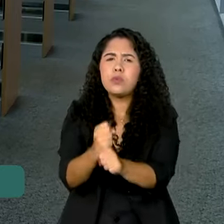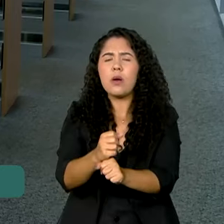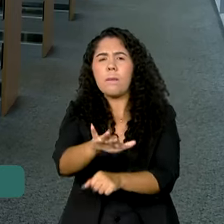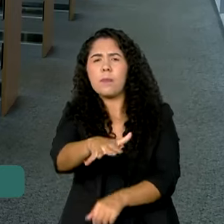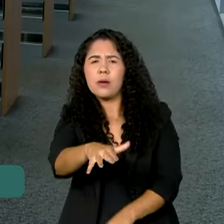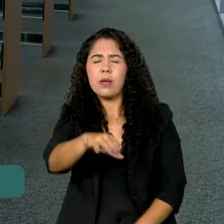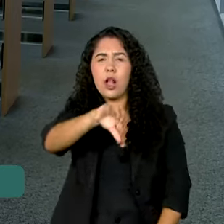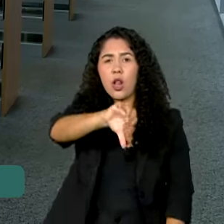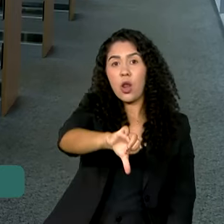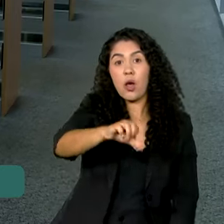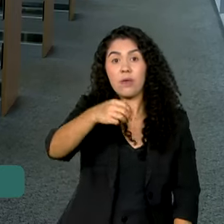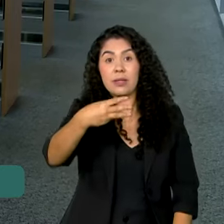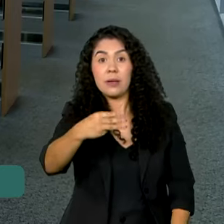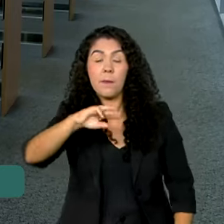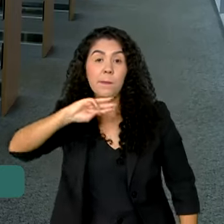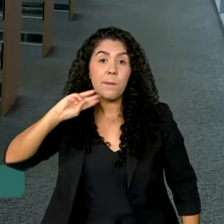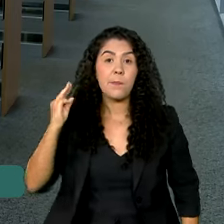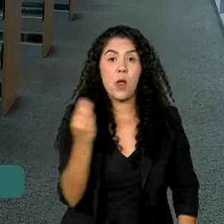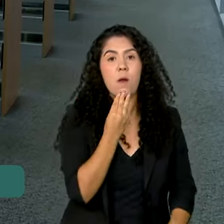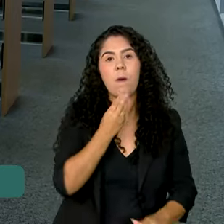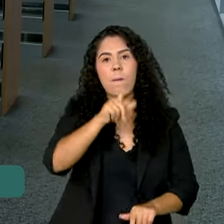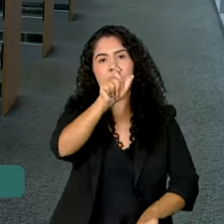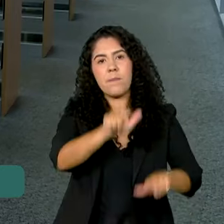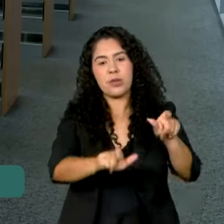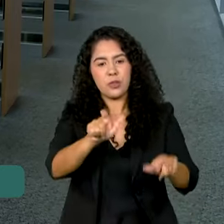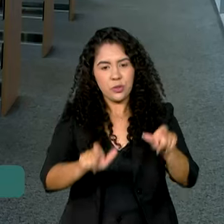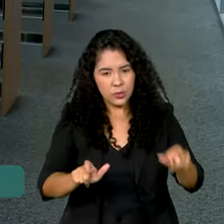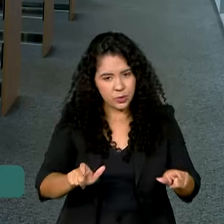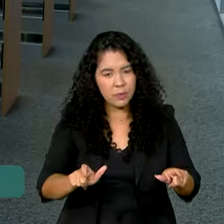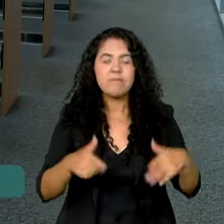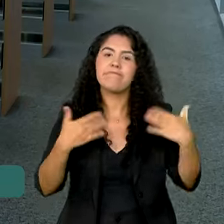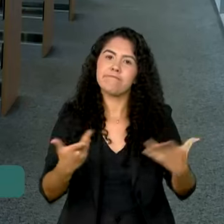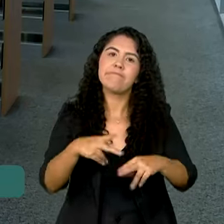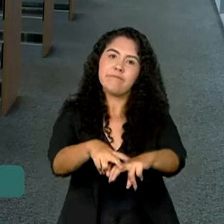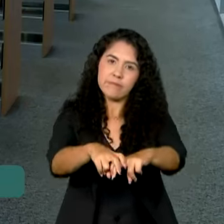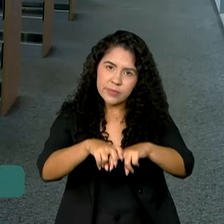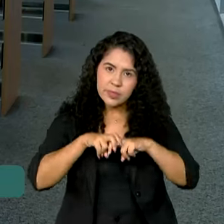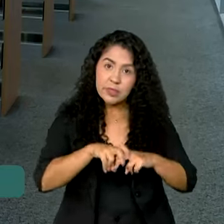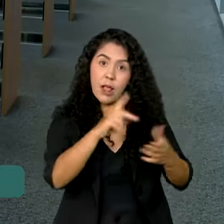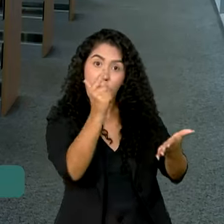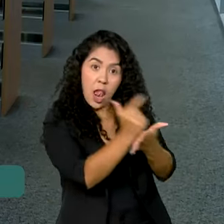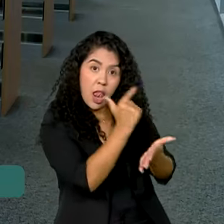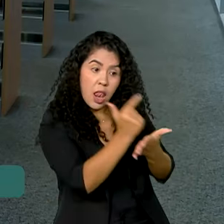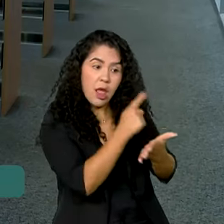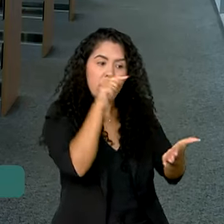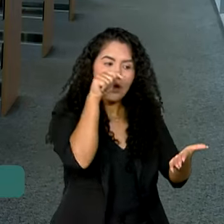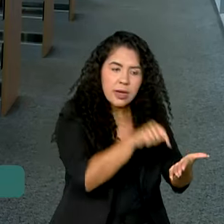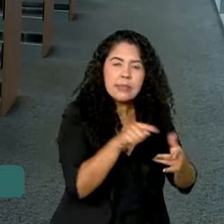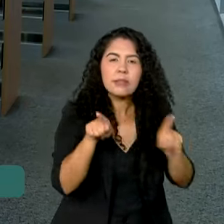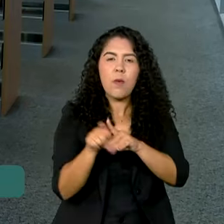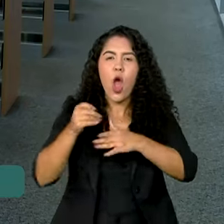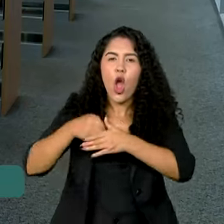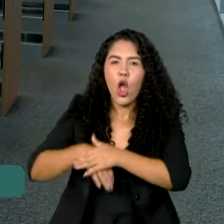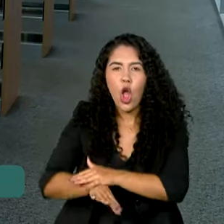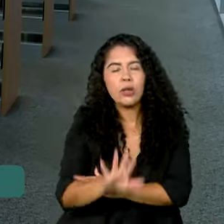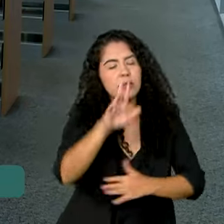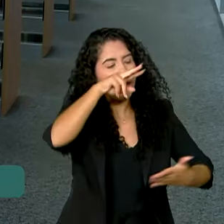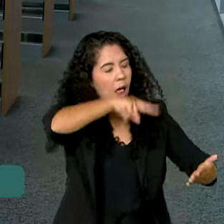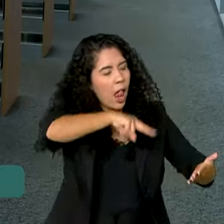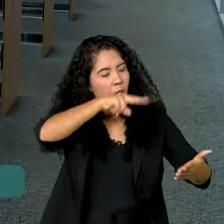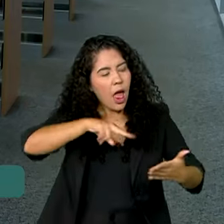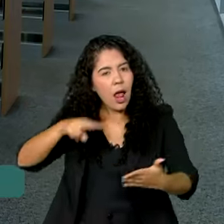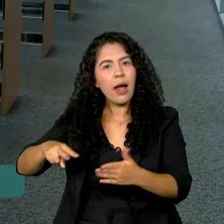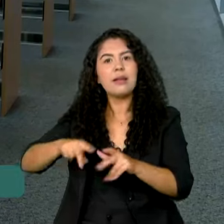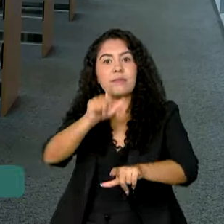de 93 milhões de pessoas. E é justamente para que o livro e o hábito da leitura chegue a mais